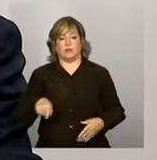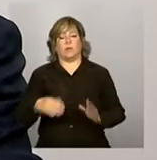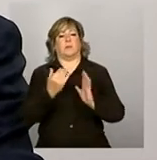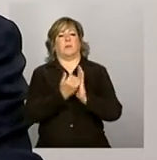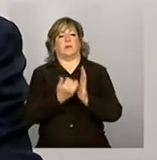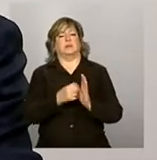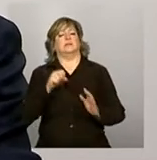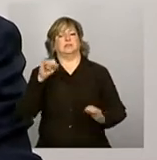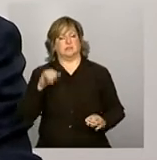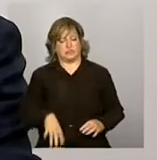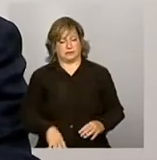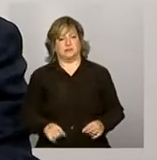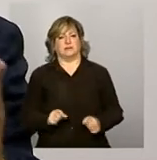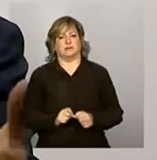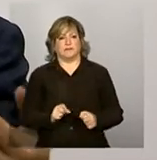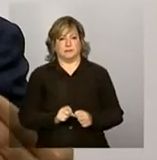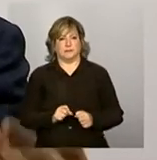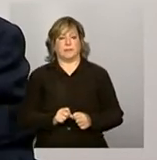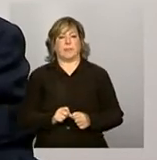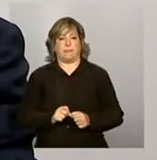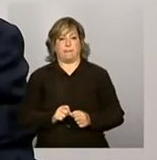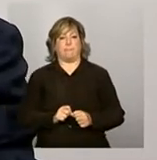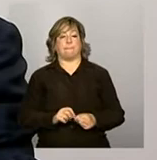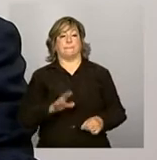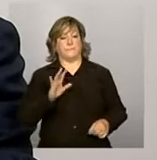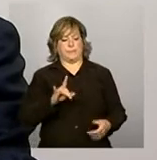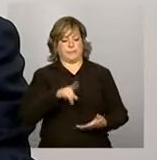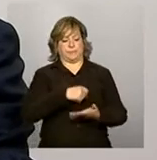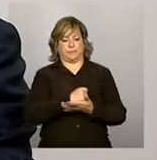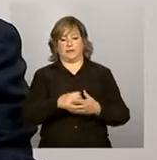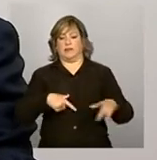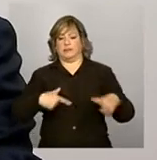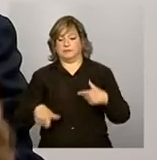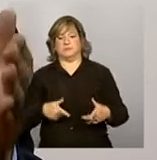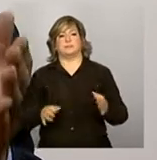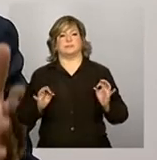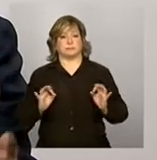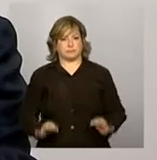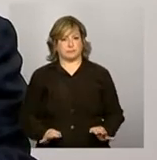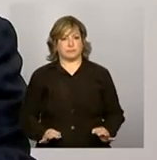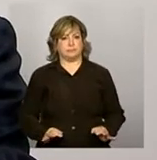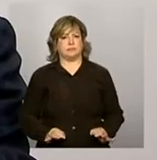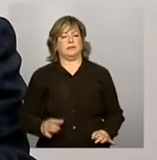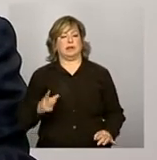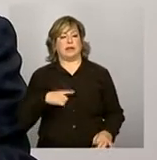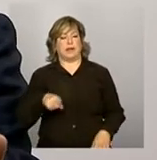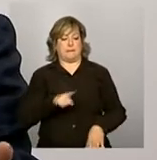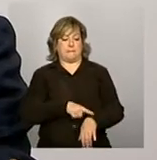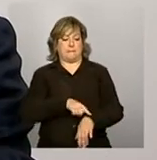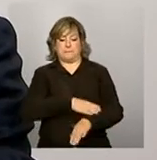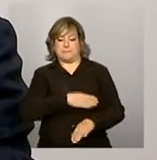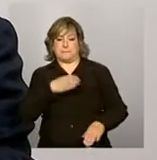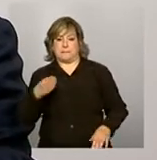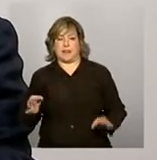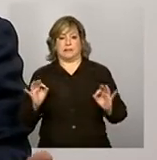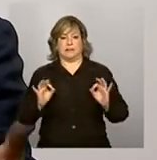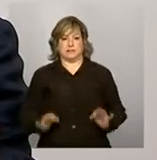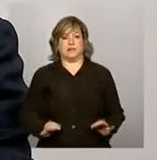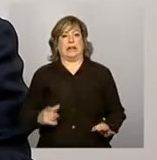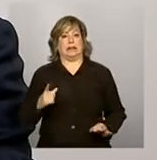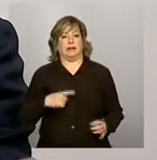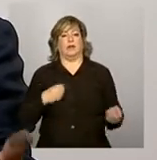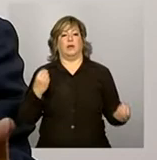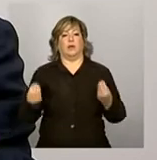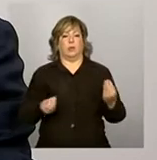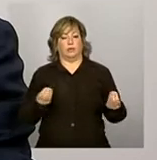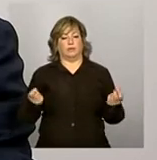sim, faz sentido. Você precisa contratar serviços, normalmente esses serviços têm um prazo determinado. Há condição do gestor